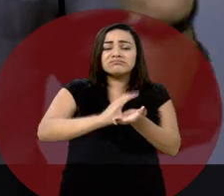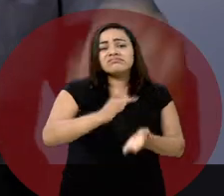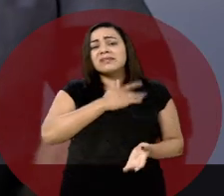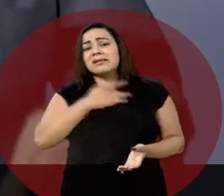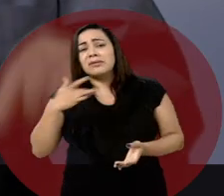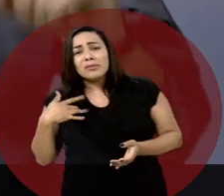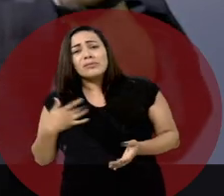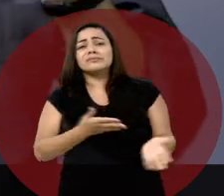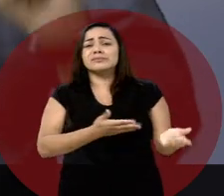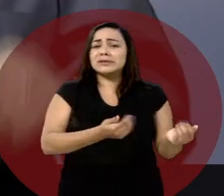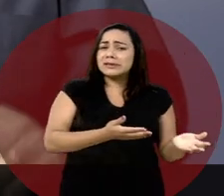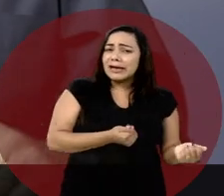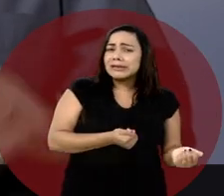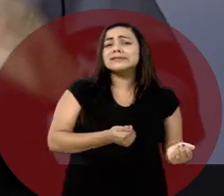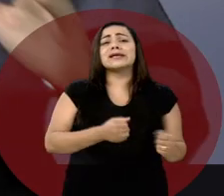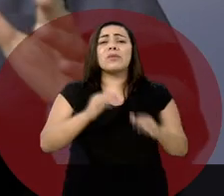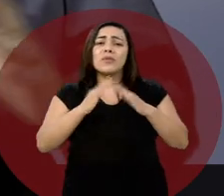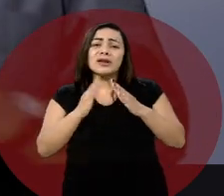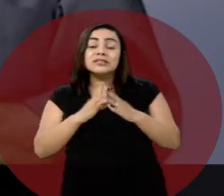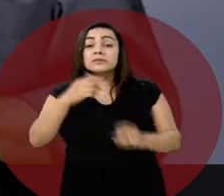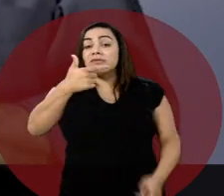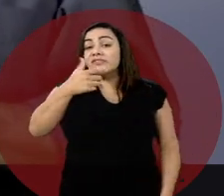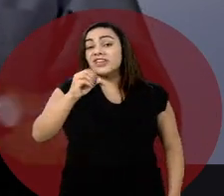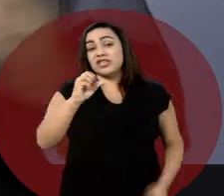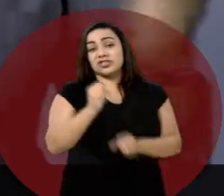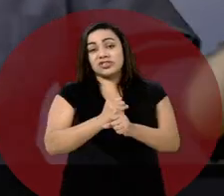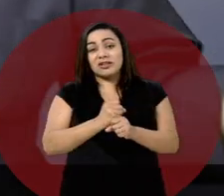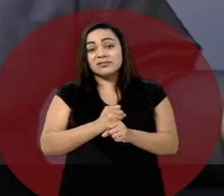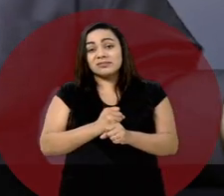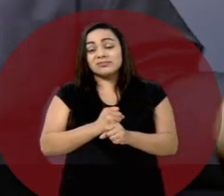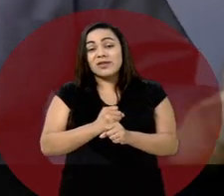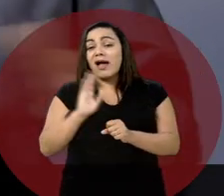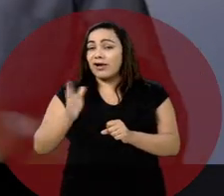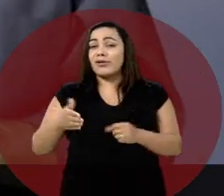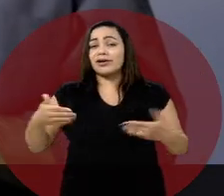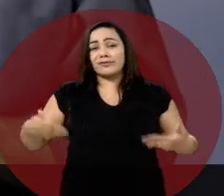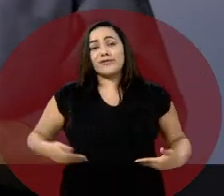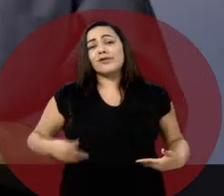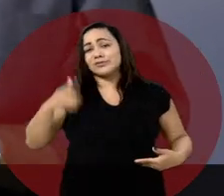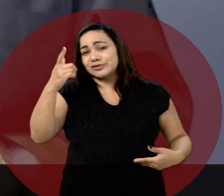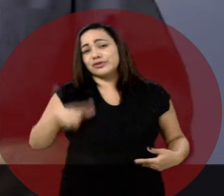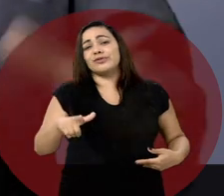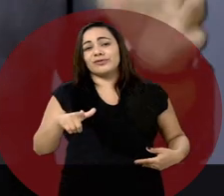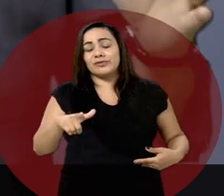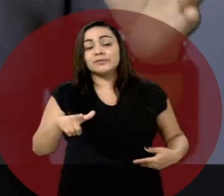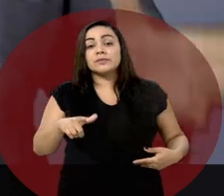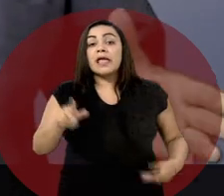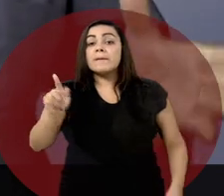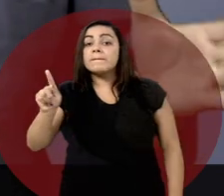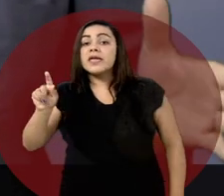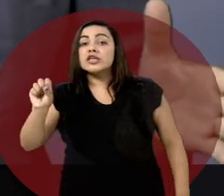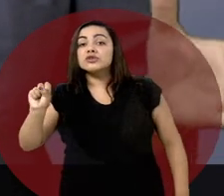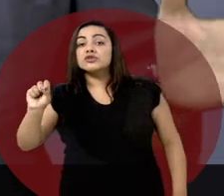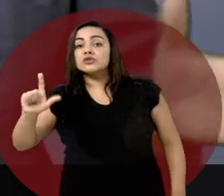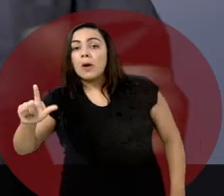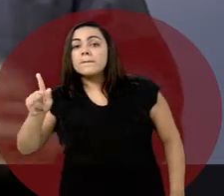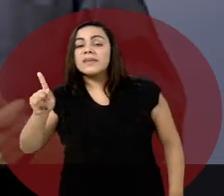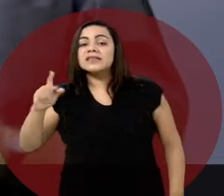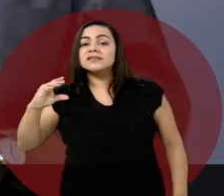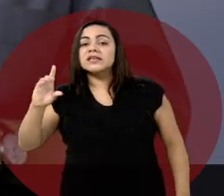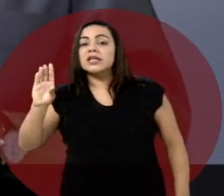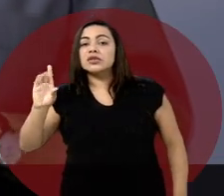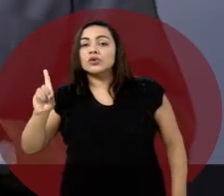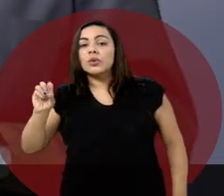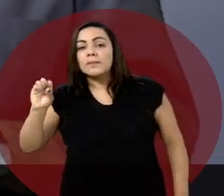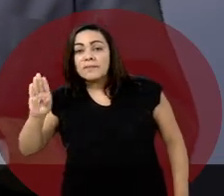educação, saneamento básico e moradia por 20 anos. A fome voltou. Exceto PSOL e